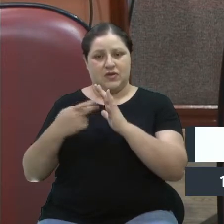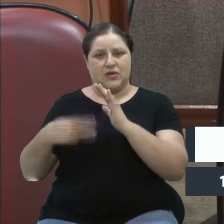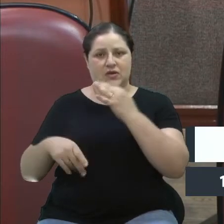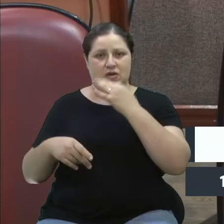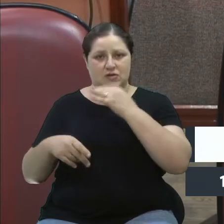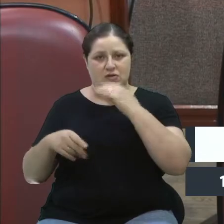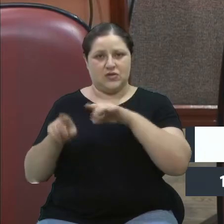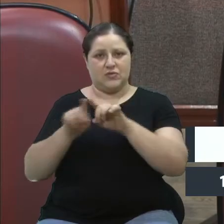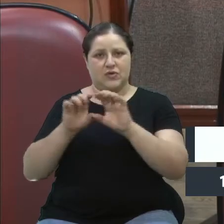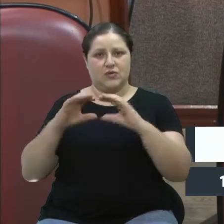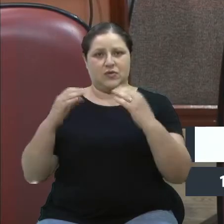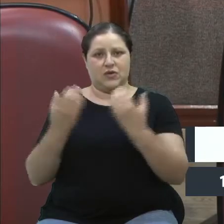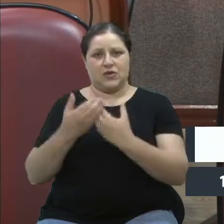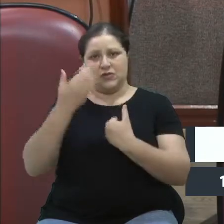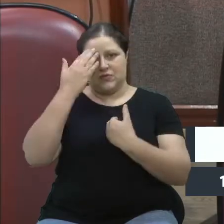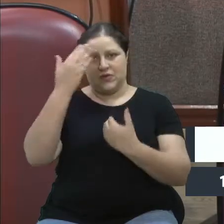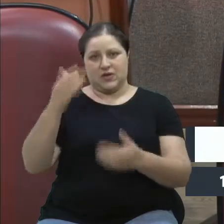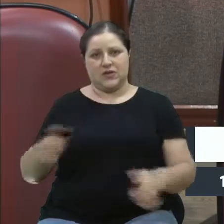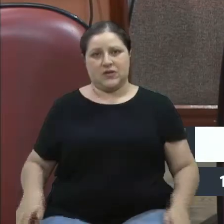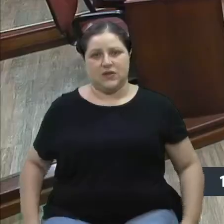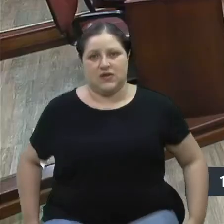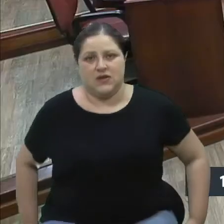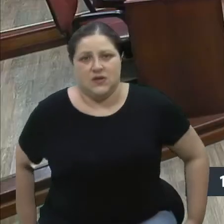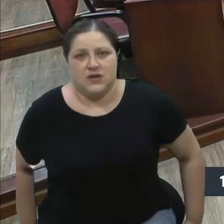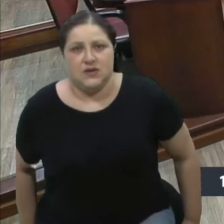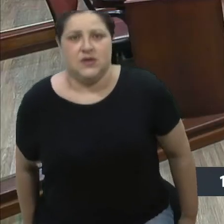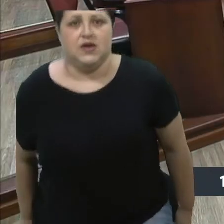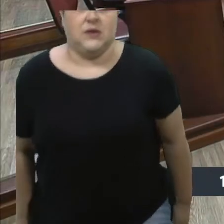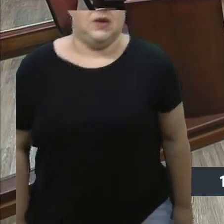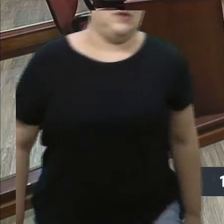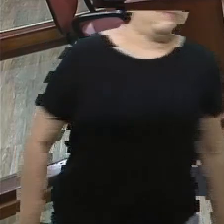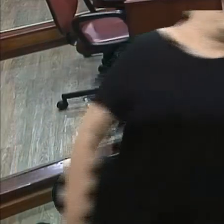comunidade regional. Muito obrigada. Obrigada. Vereador Bessan.